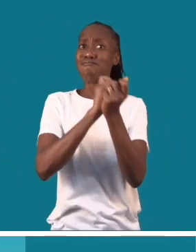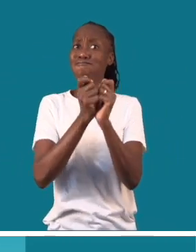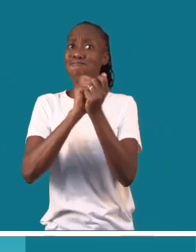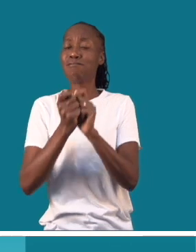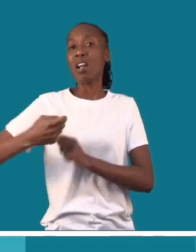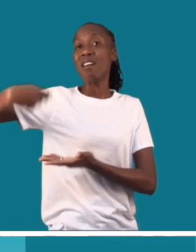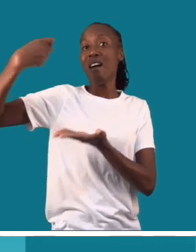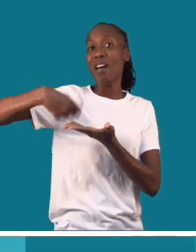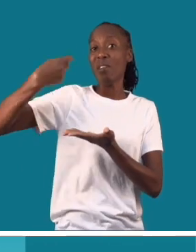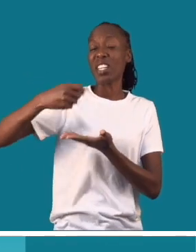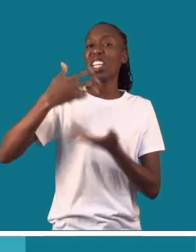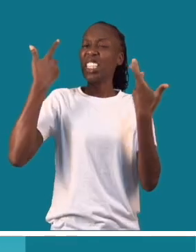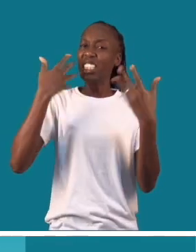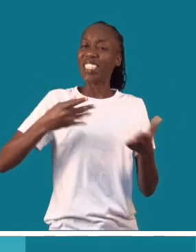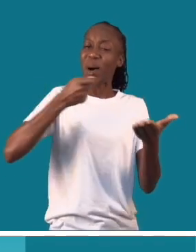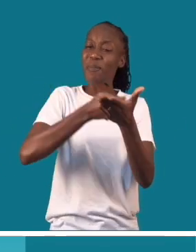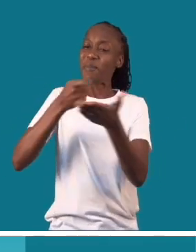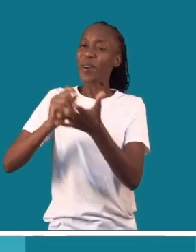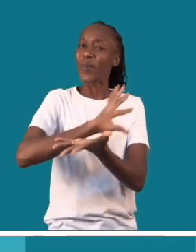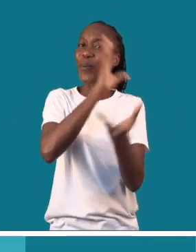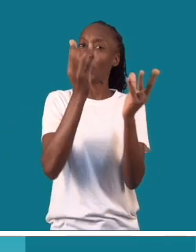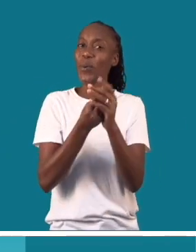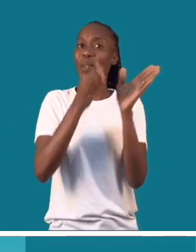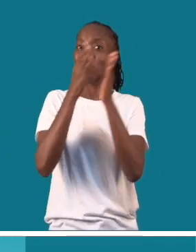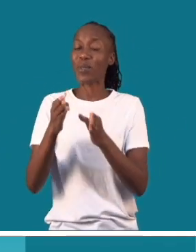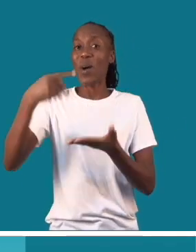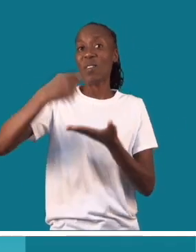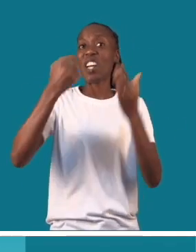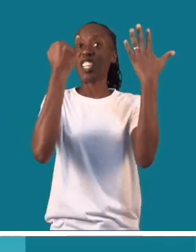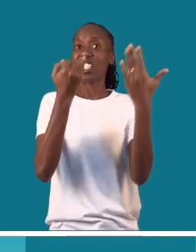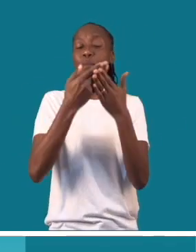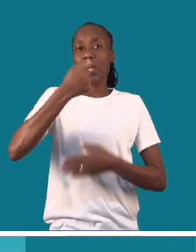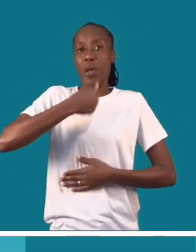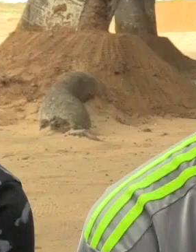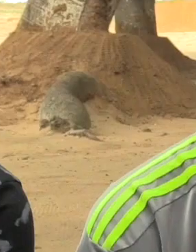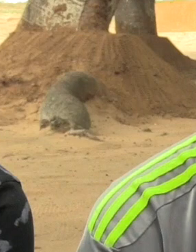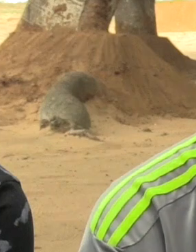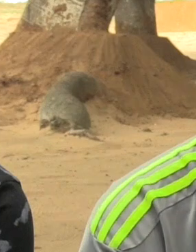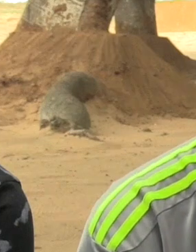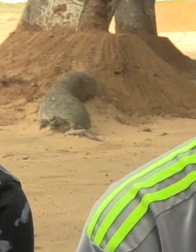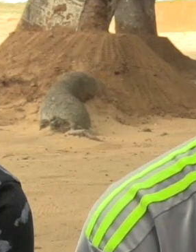advogado. Seis vezes e paguei a todos os seis, porque quero sair.